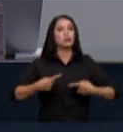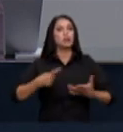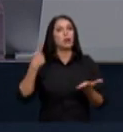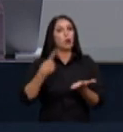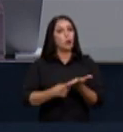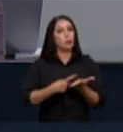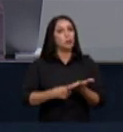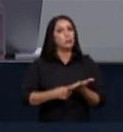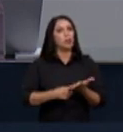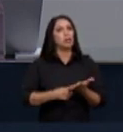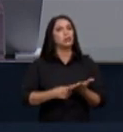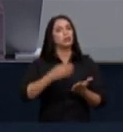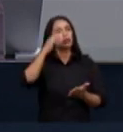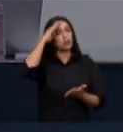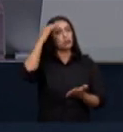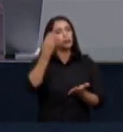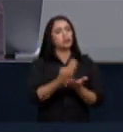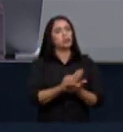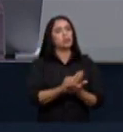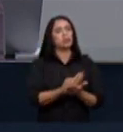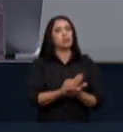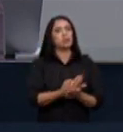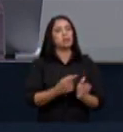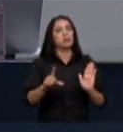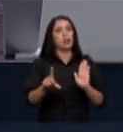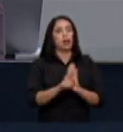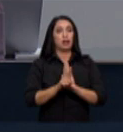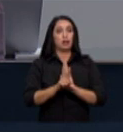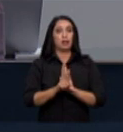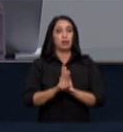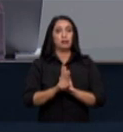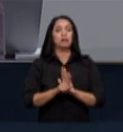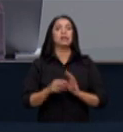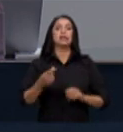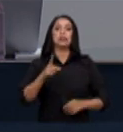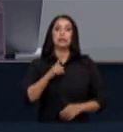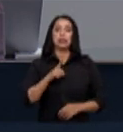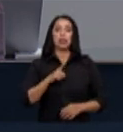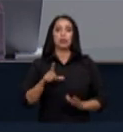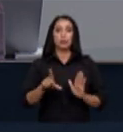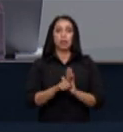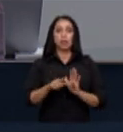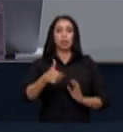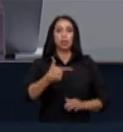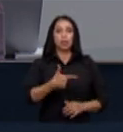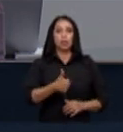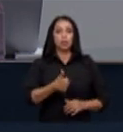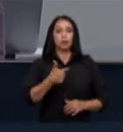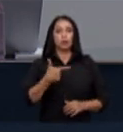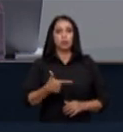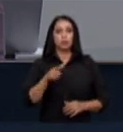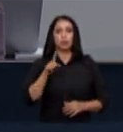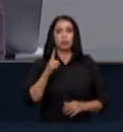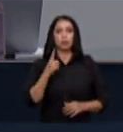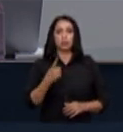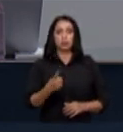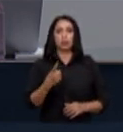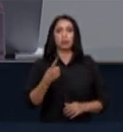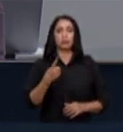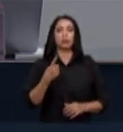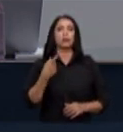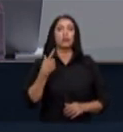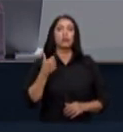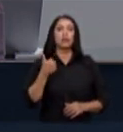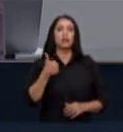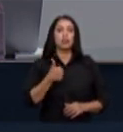cumprimento de obrigações assumidas e por fim há uma lei 12.114 e 2009 que criou o